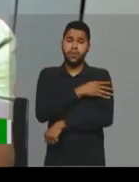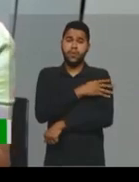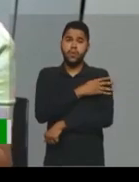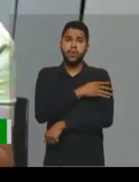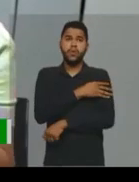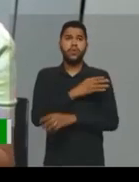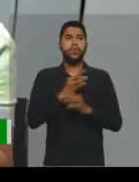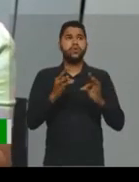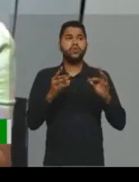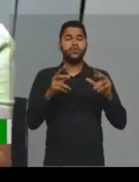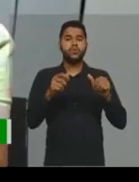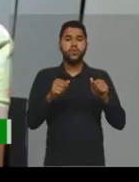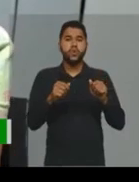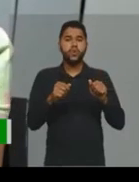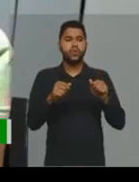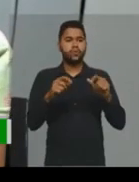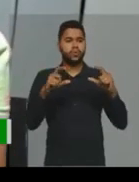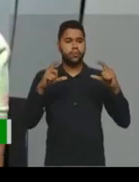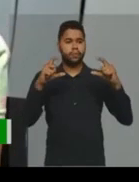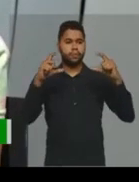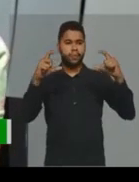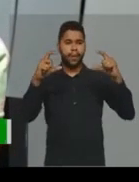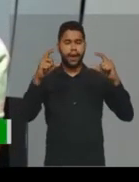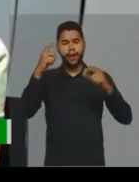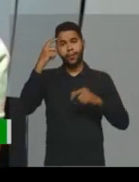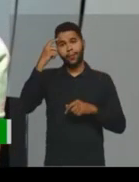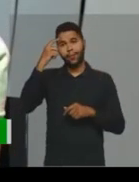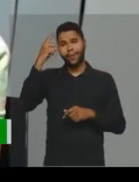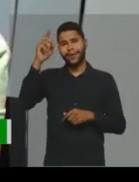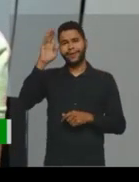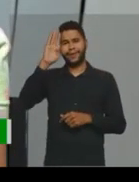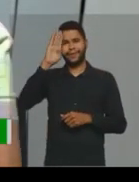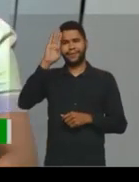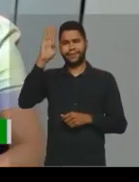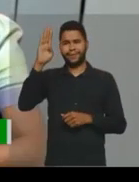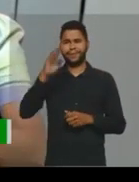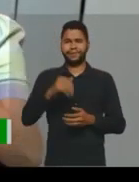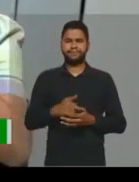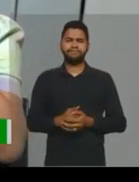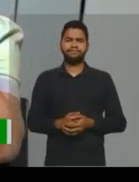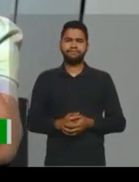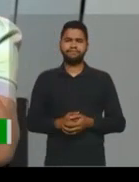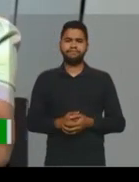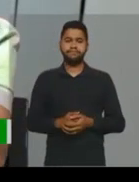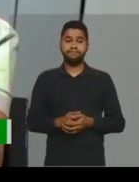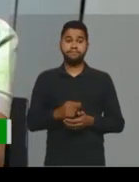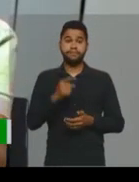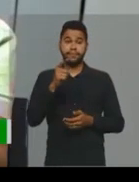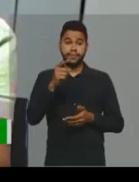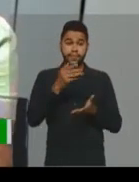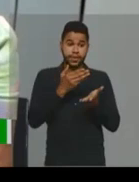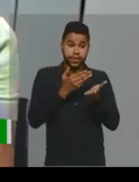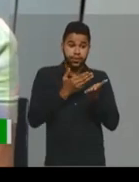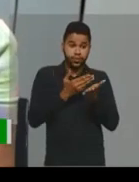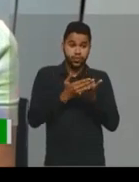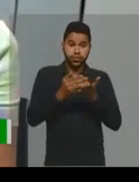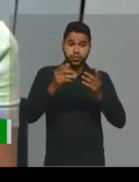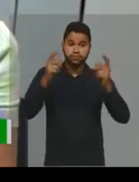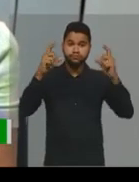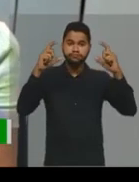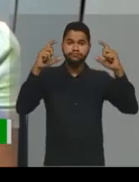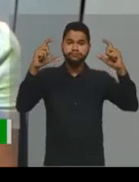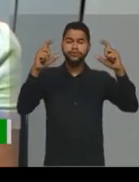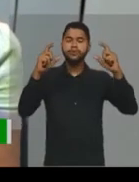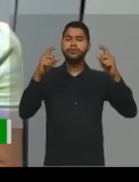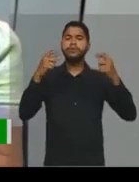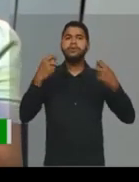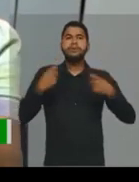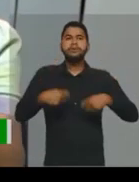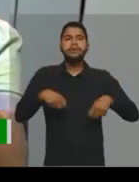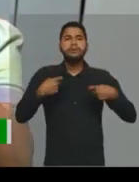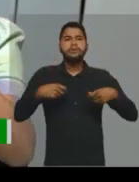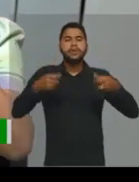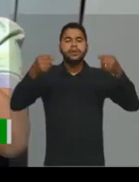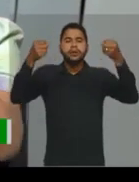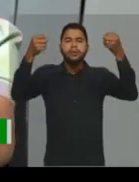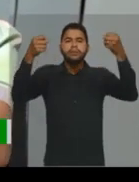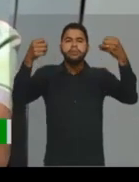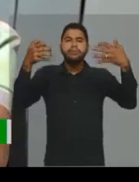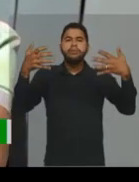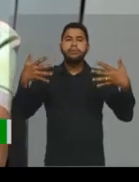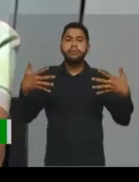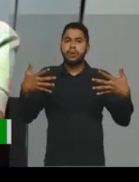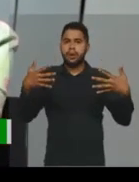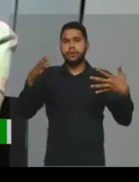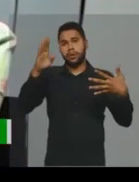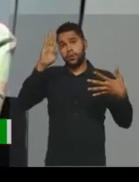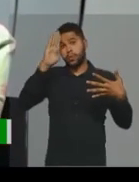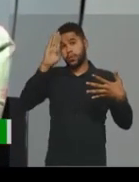todo parágrafo, ele possui uma ideia principal. Então, naquela introdução, você precisa desenvolver, tem a